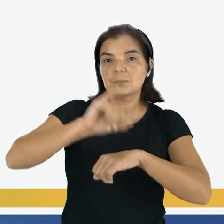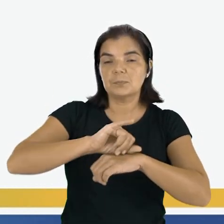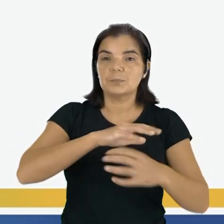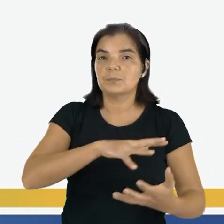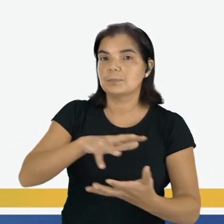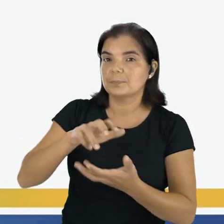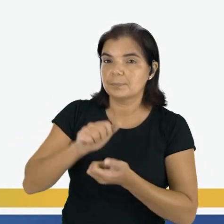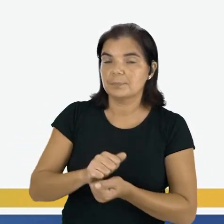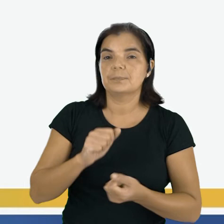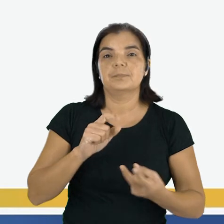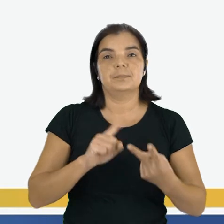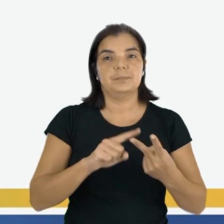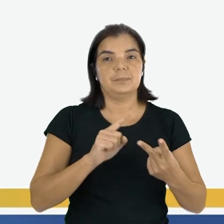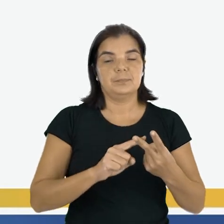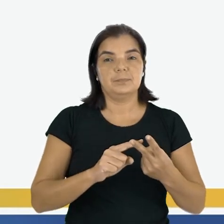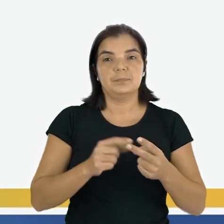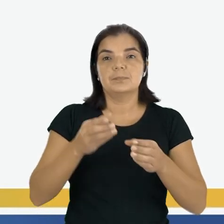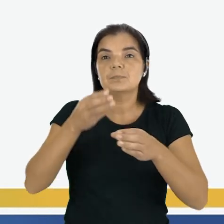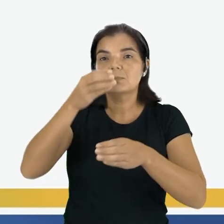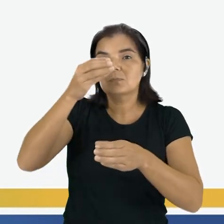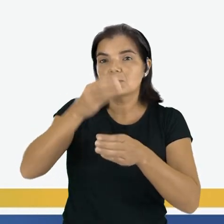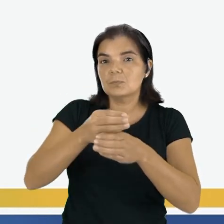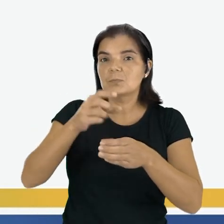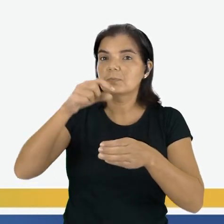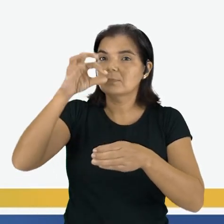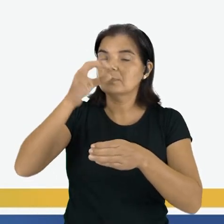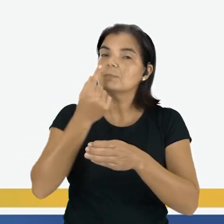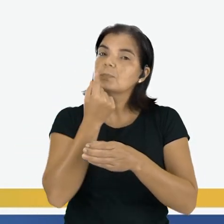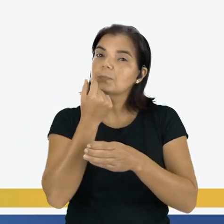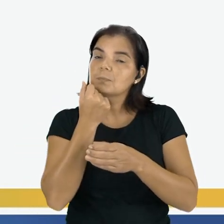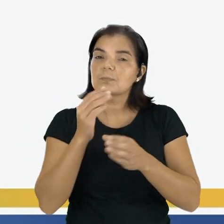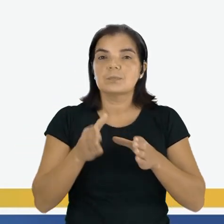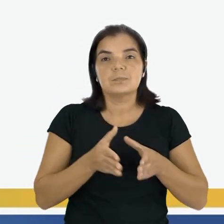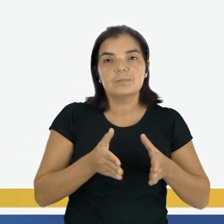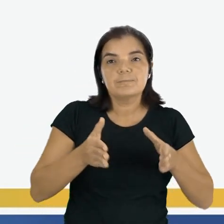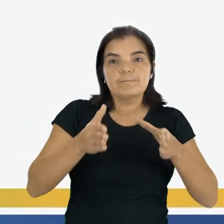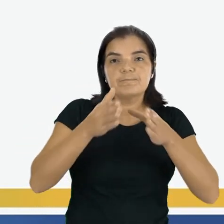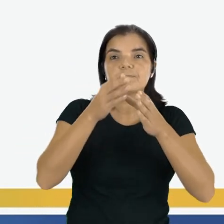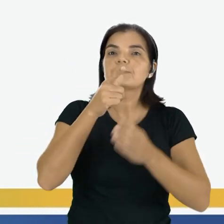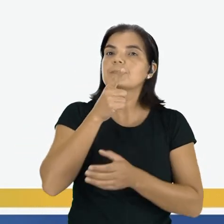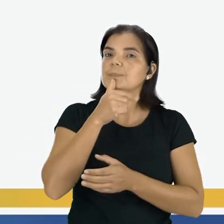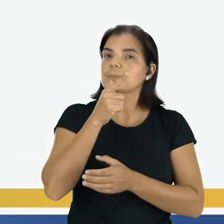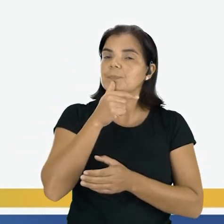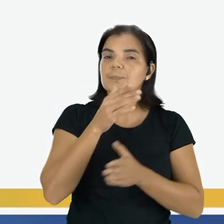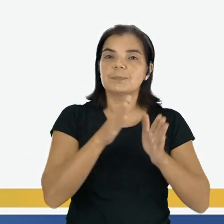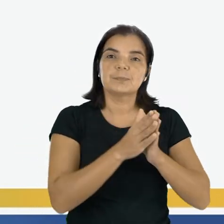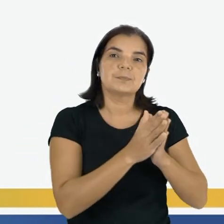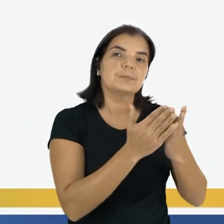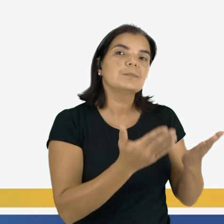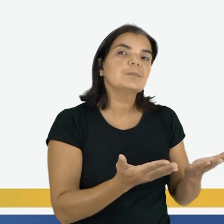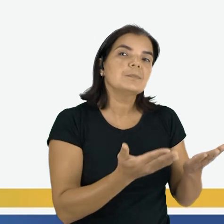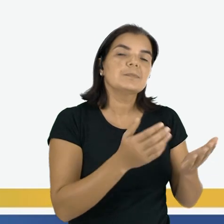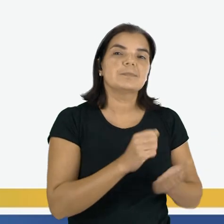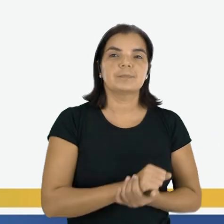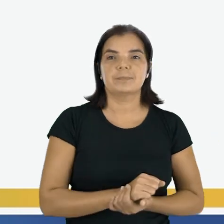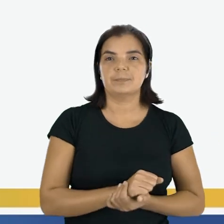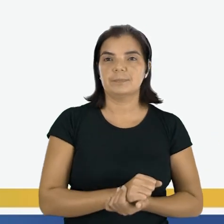o globo. Tem o porta-lápis. Uma garrafinha. E um livro aberto.